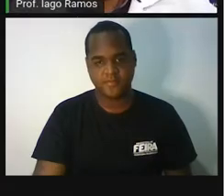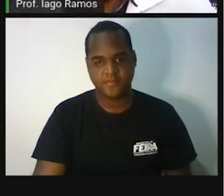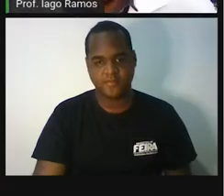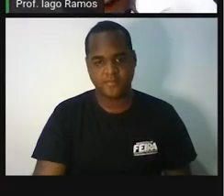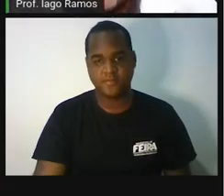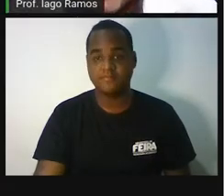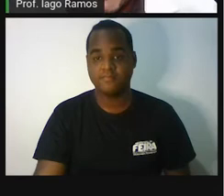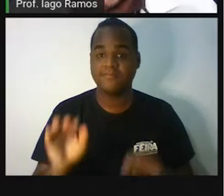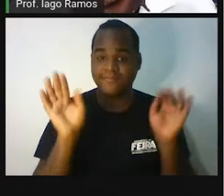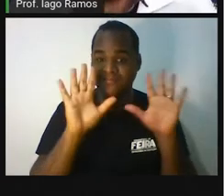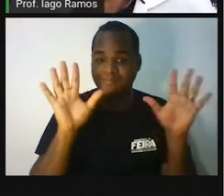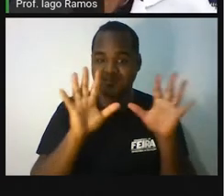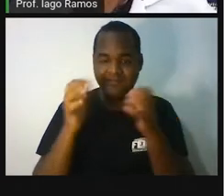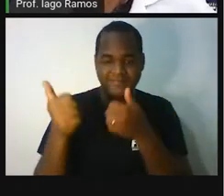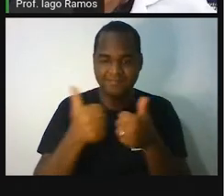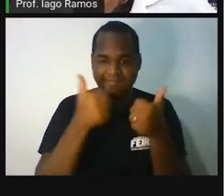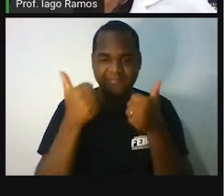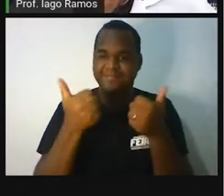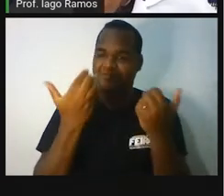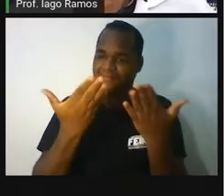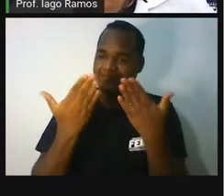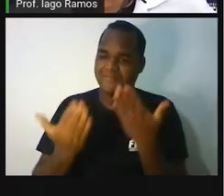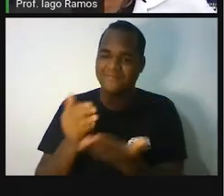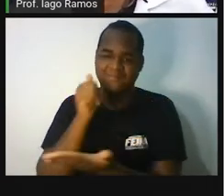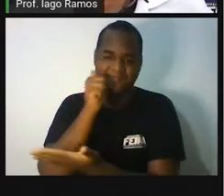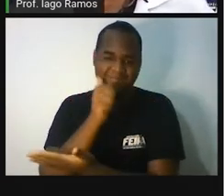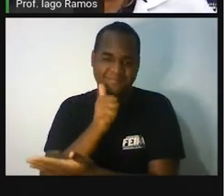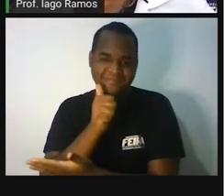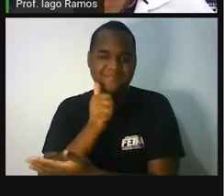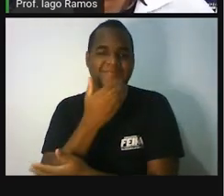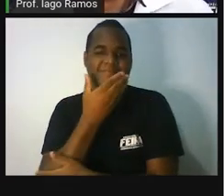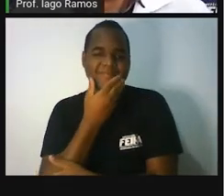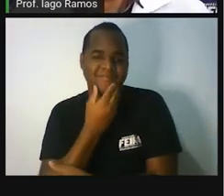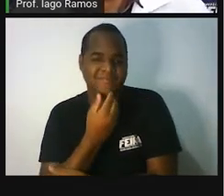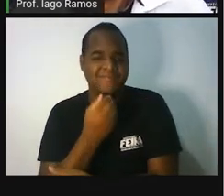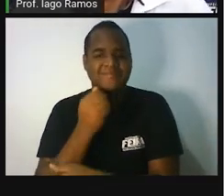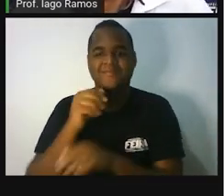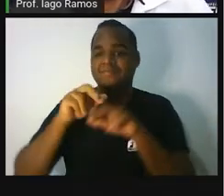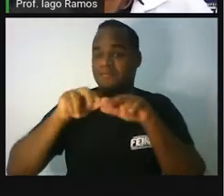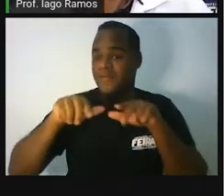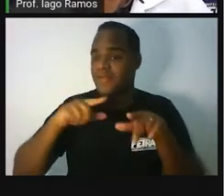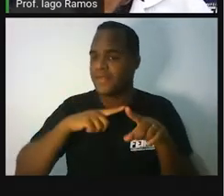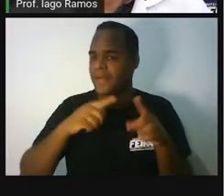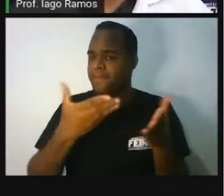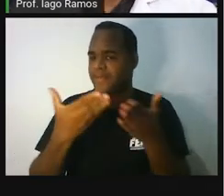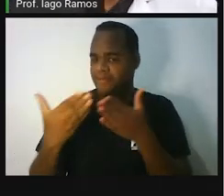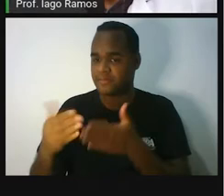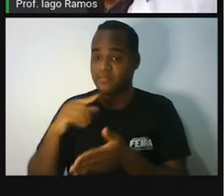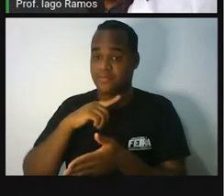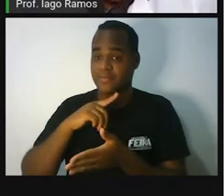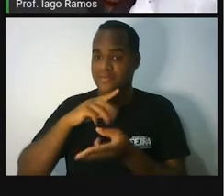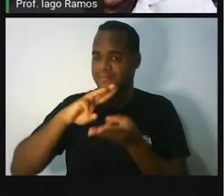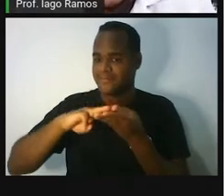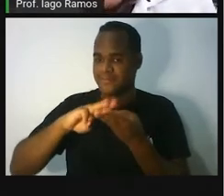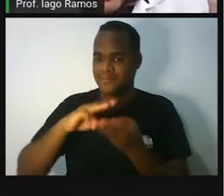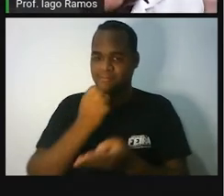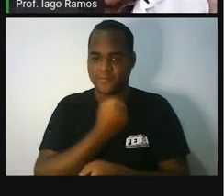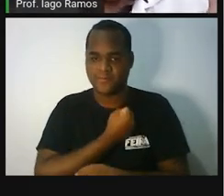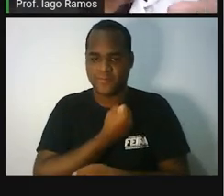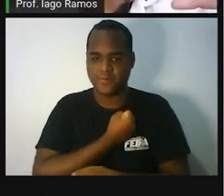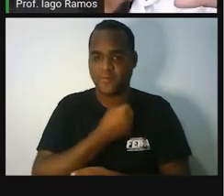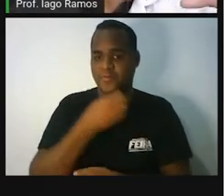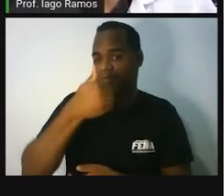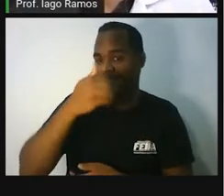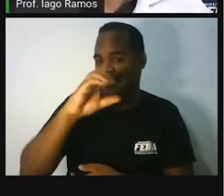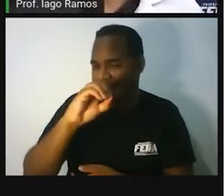Oi, oi! Sejam bem-vindos, sejam bem-vindas a mais uma aula de Matemática, essa é de número 10.